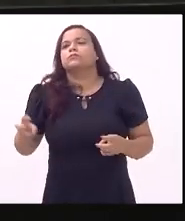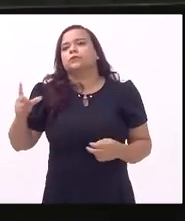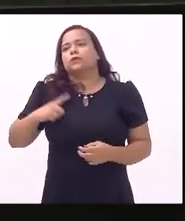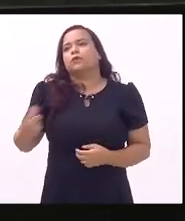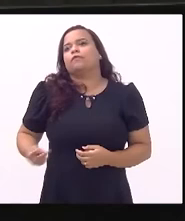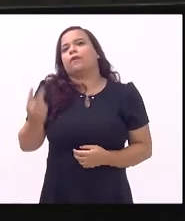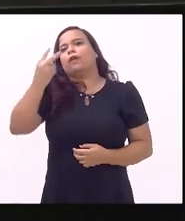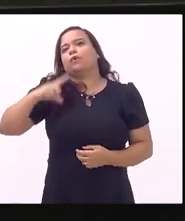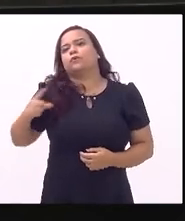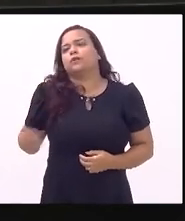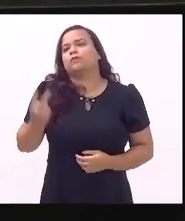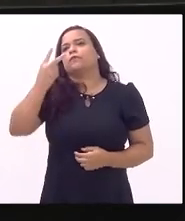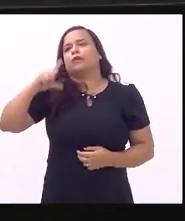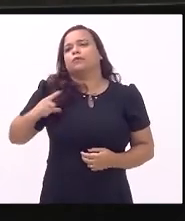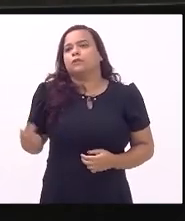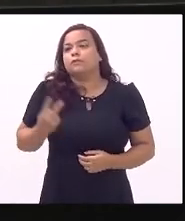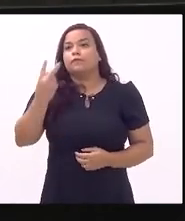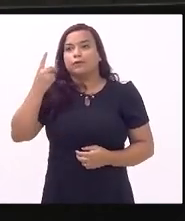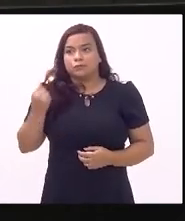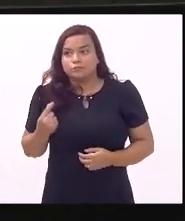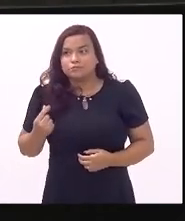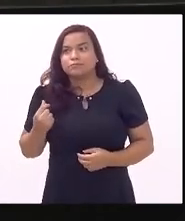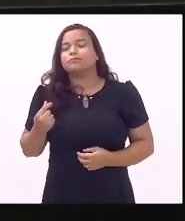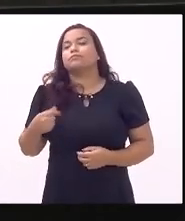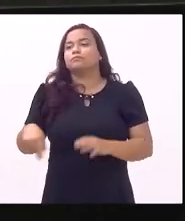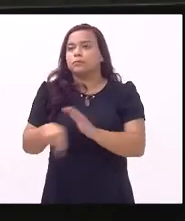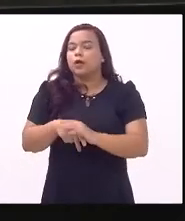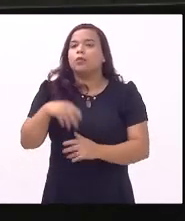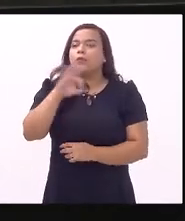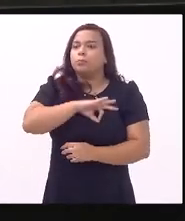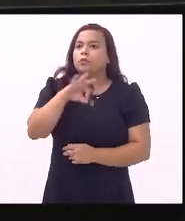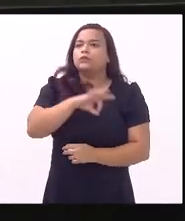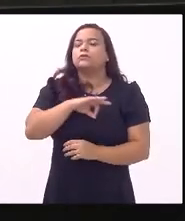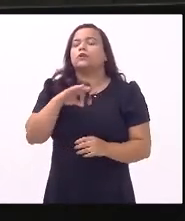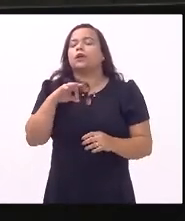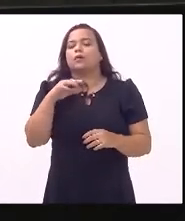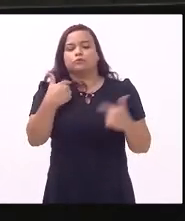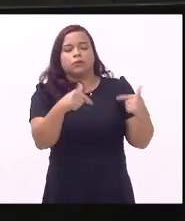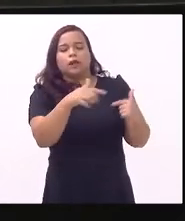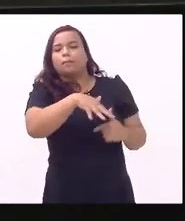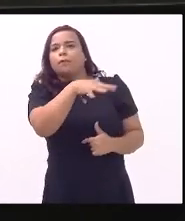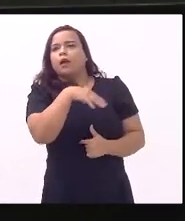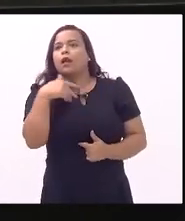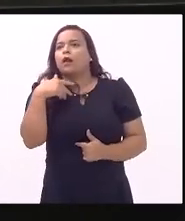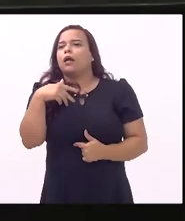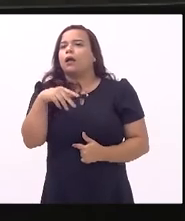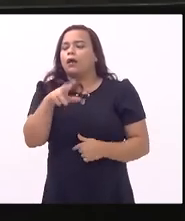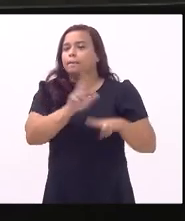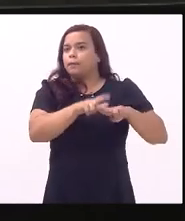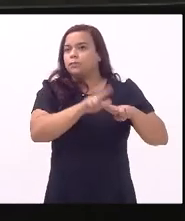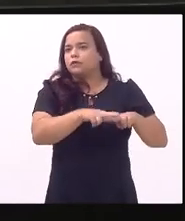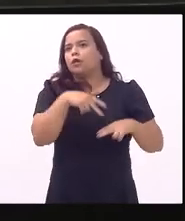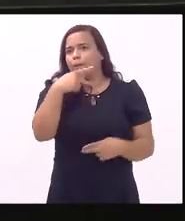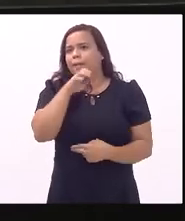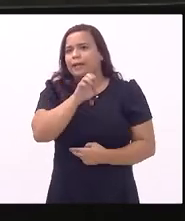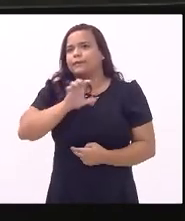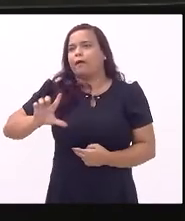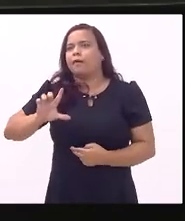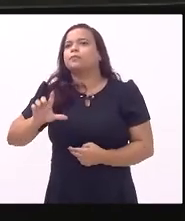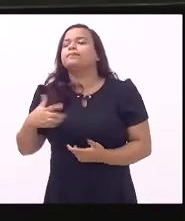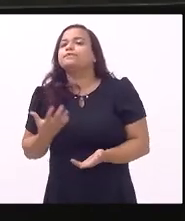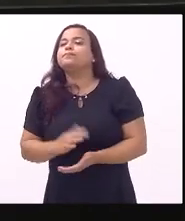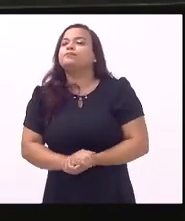valorização financeira para o Policial Penal tem que ter valorização financeira para o Policial Penal essa valorização foi